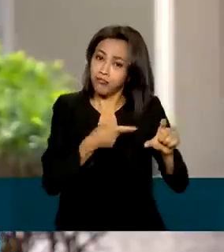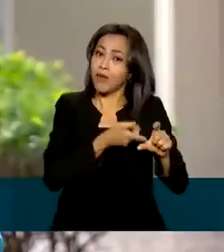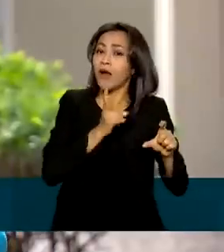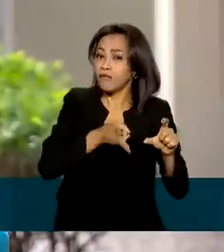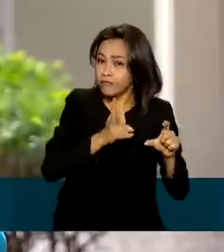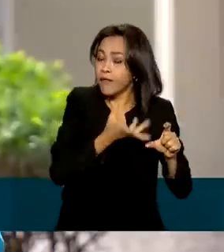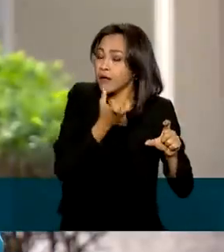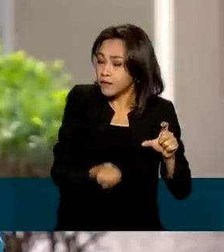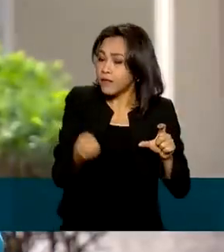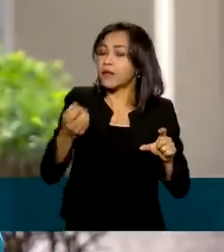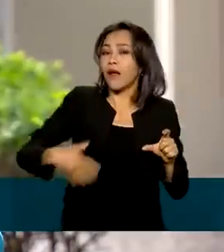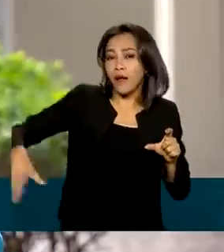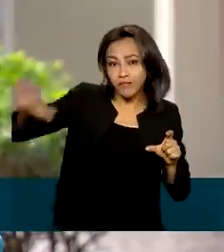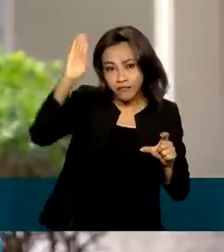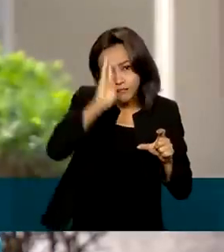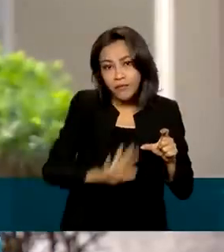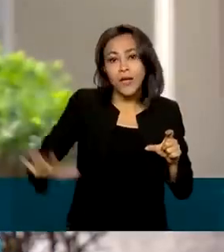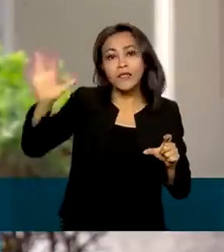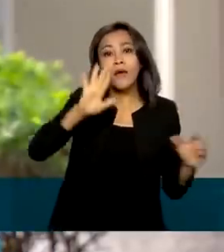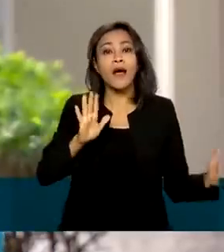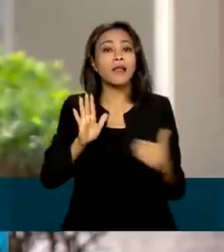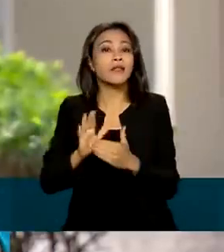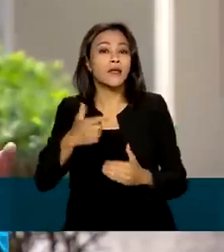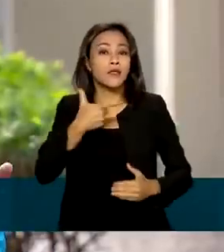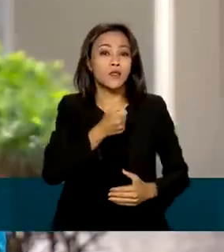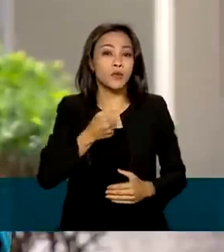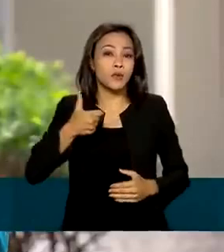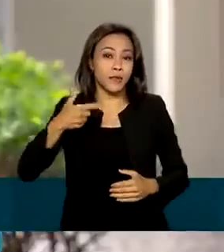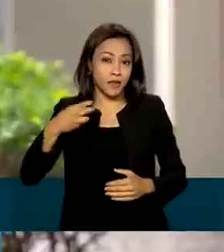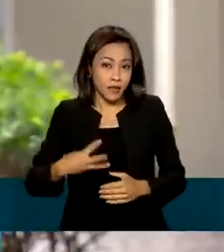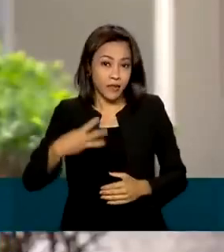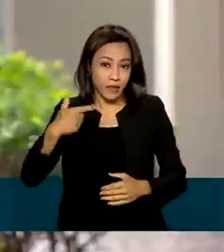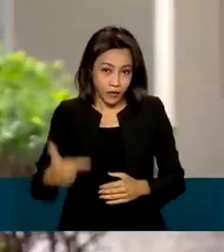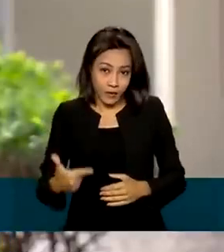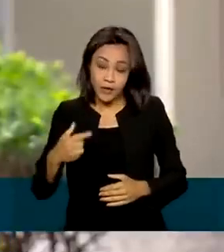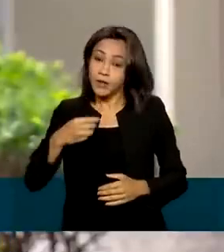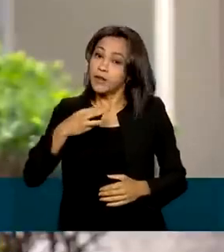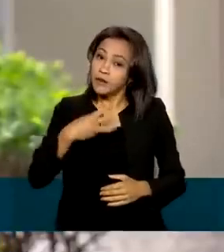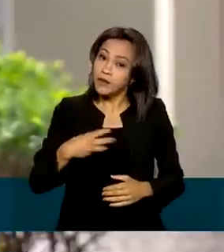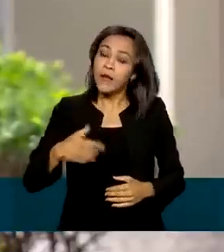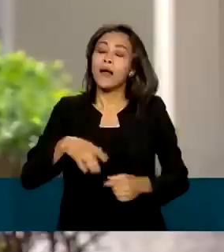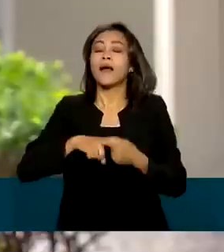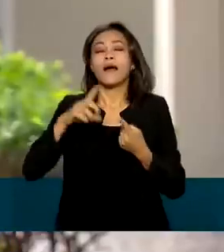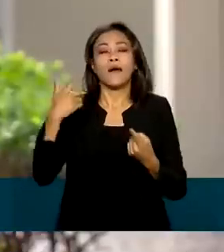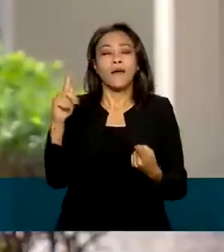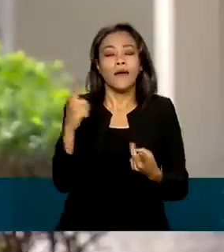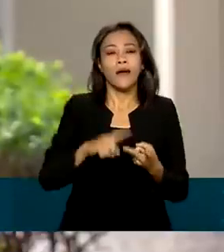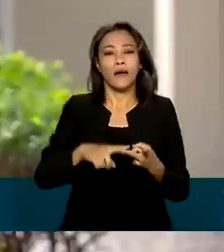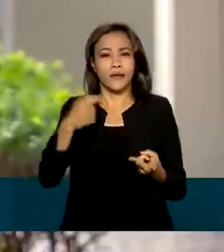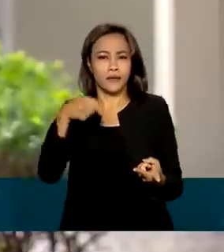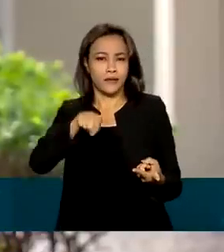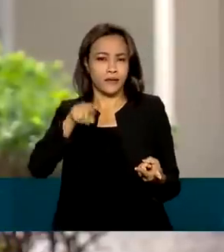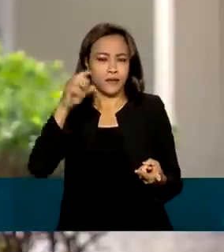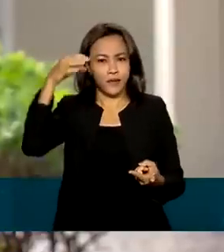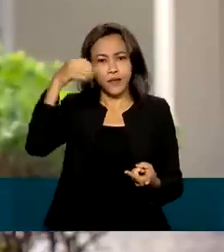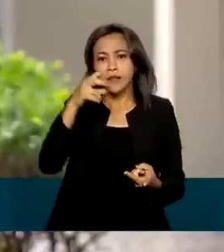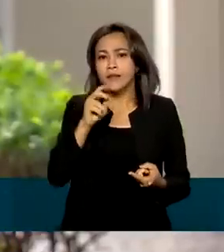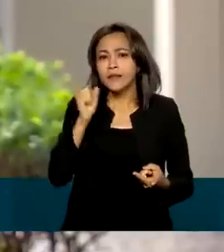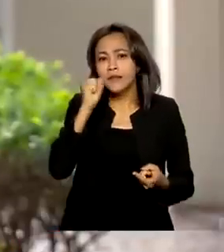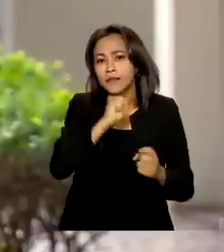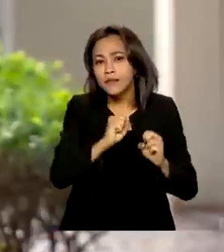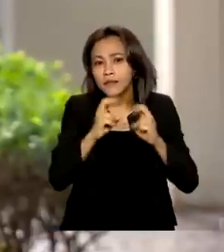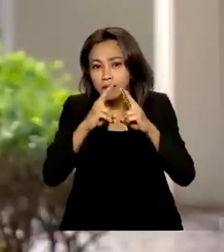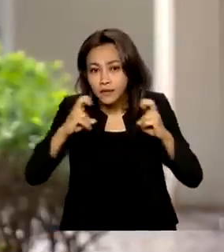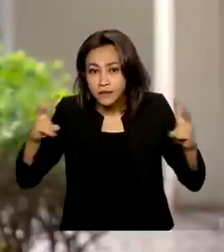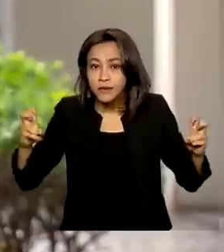sendo aceita até fevereiro de 2032. Goiás, Distrito Federal, Pernambuco, Minas Gerais, Paraná e Santa Catarina